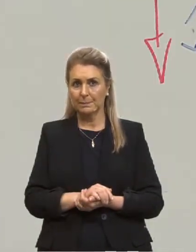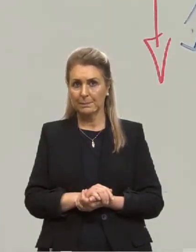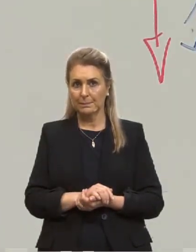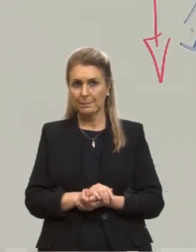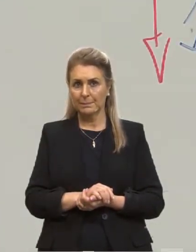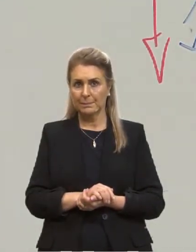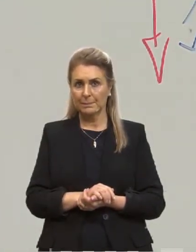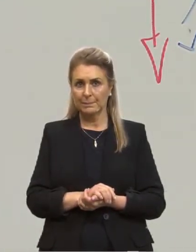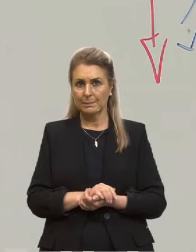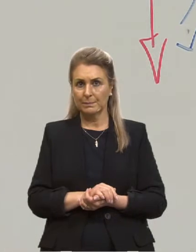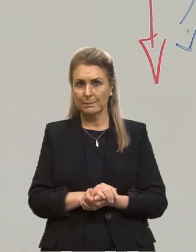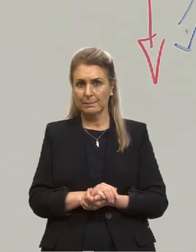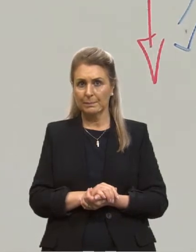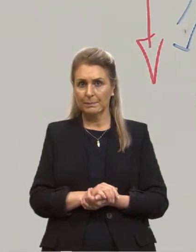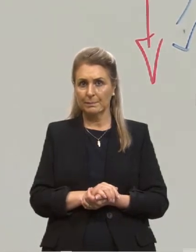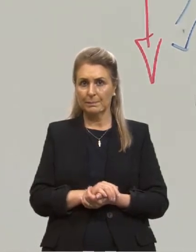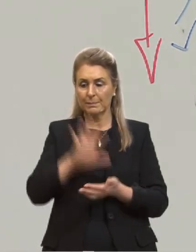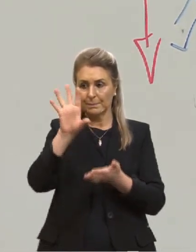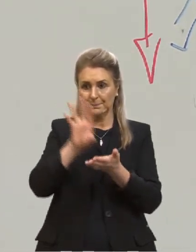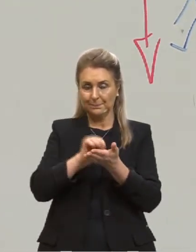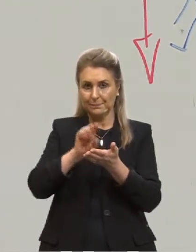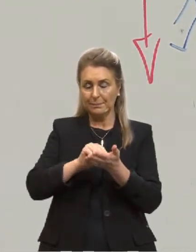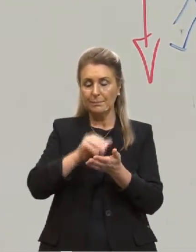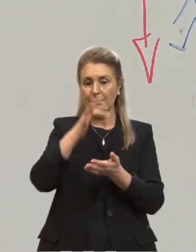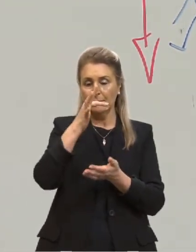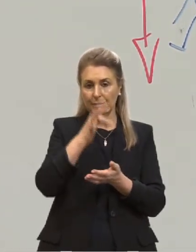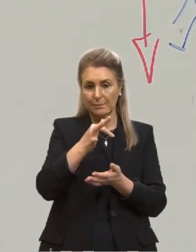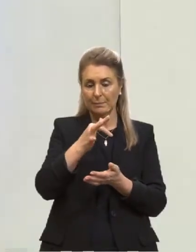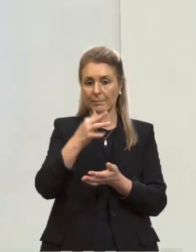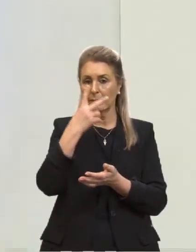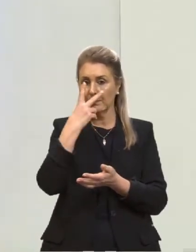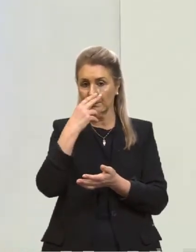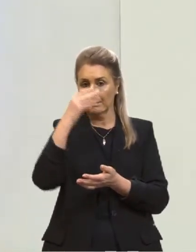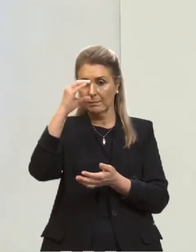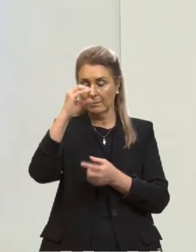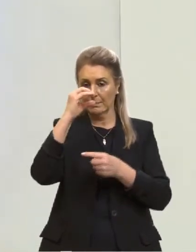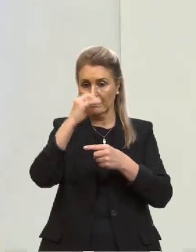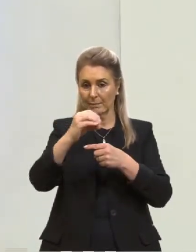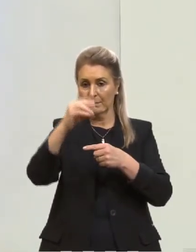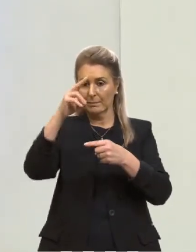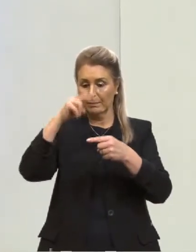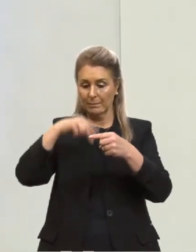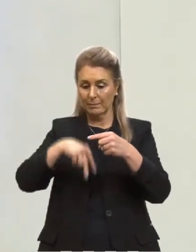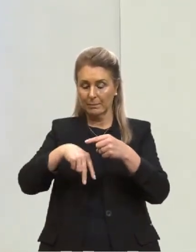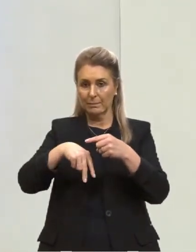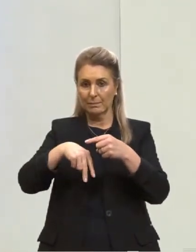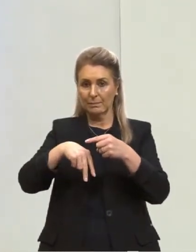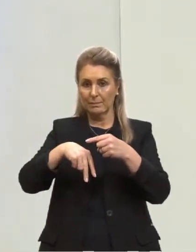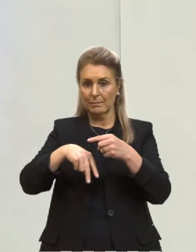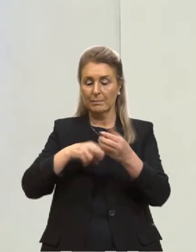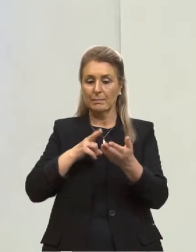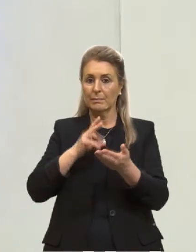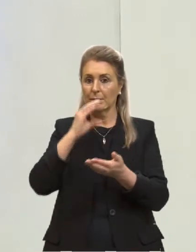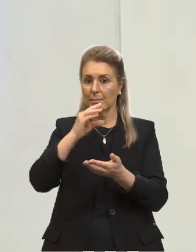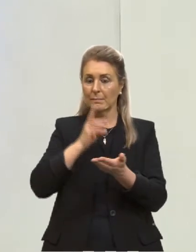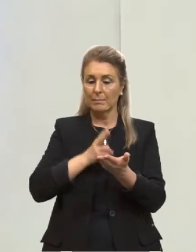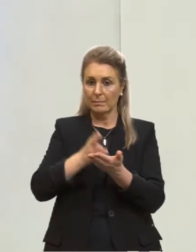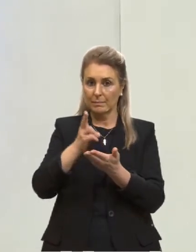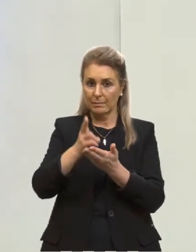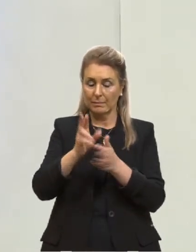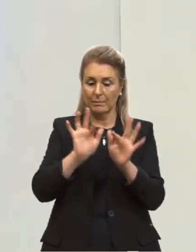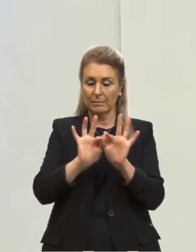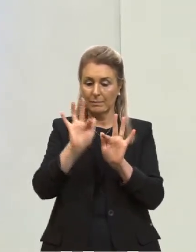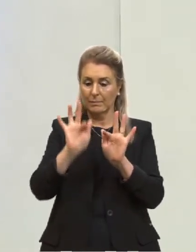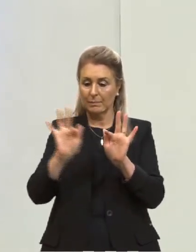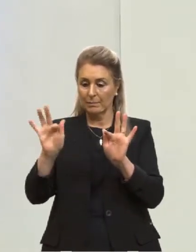Certo? Então, anota aí F igual a C sobre λ. Ou seja, C é constante se eu aumentar a frequência e diminuir o